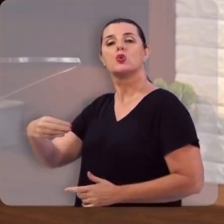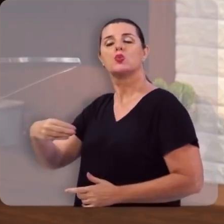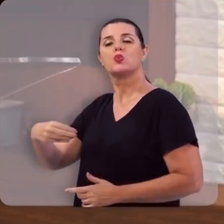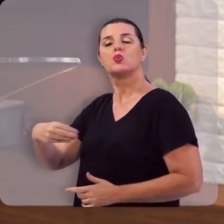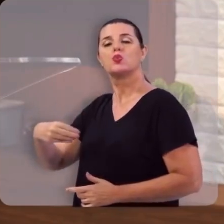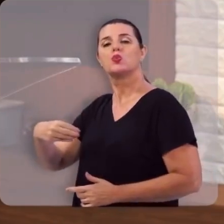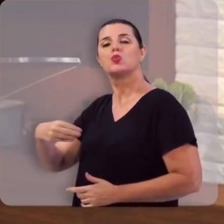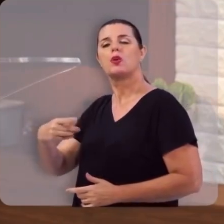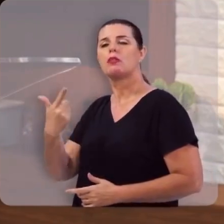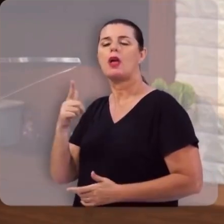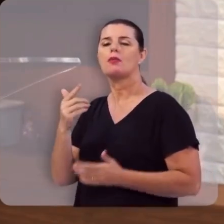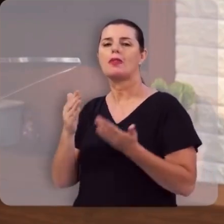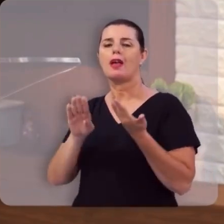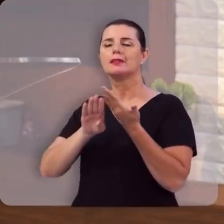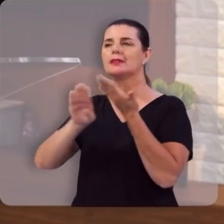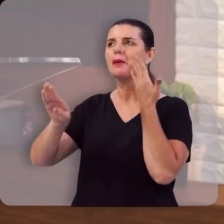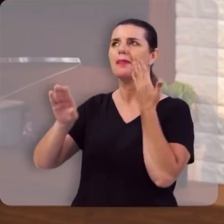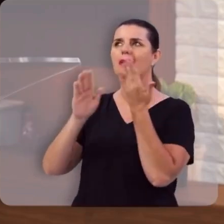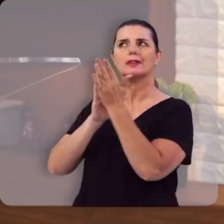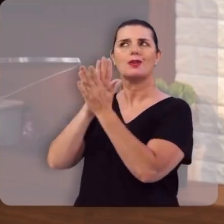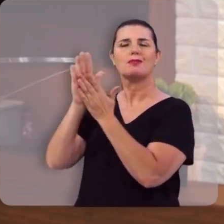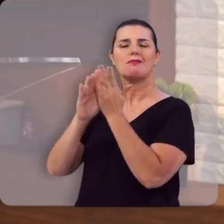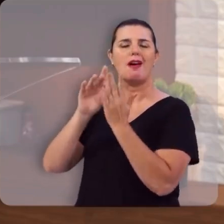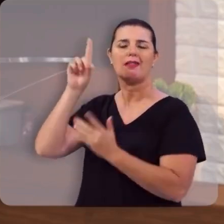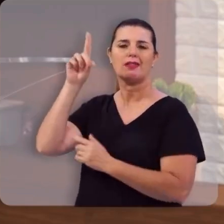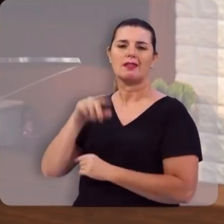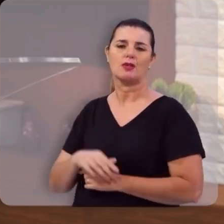Não tem mais muro de separação entre você e Deus.